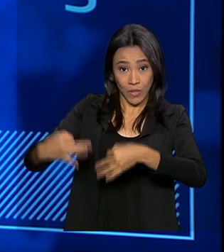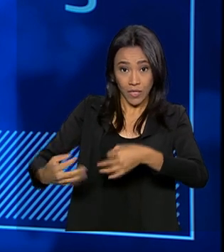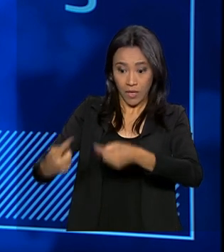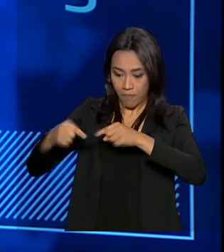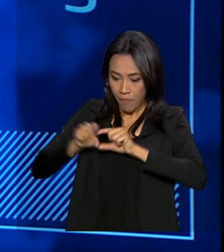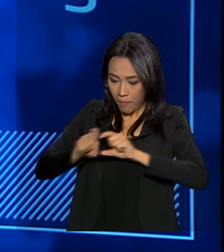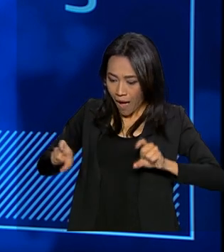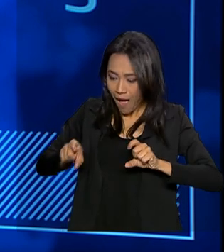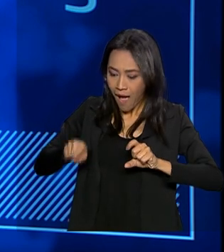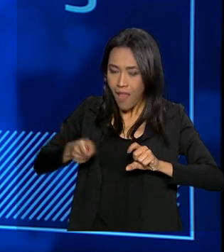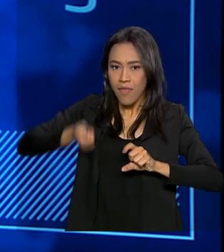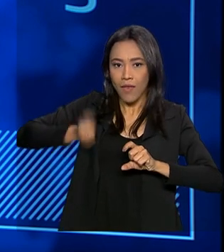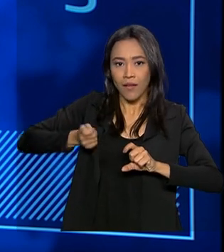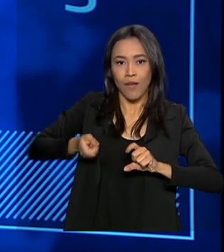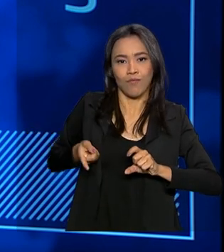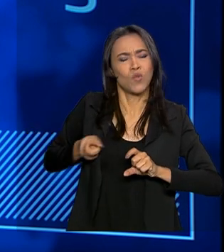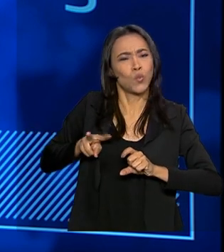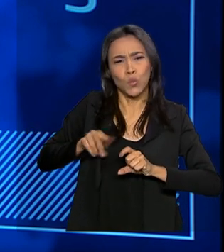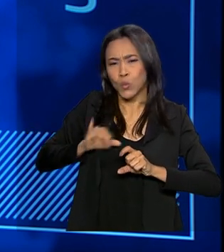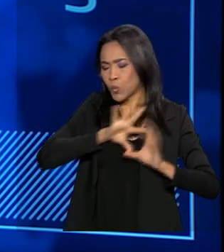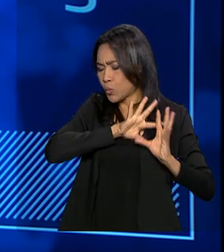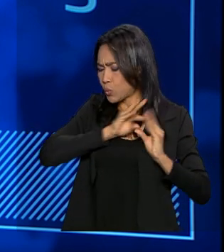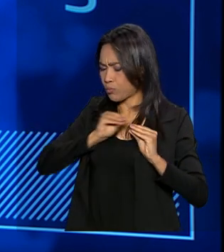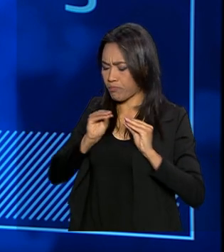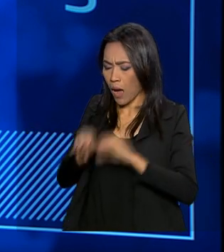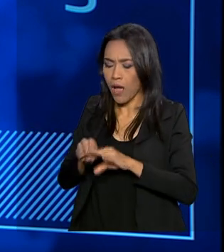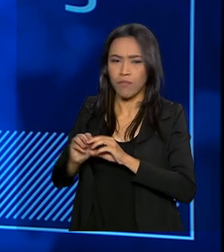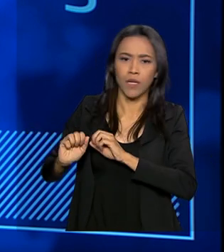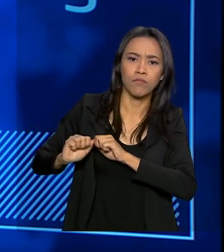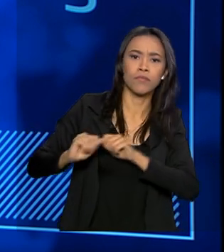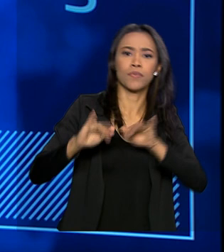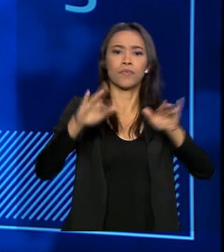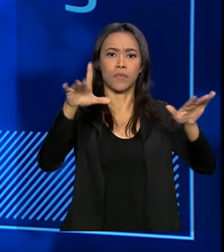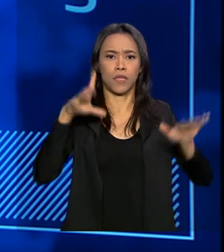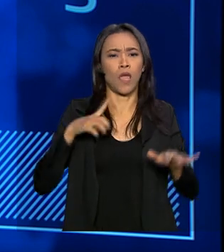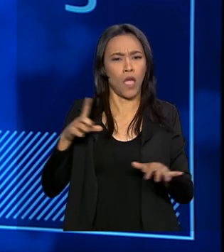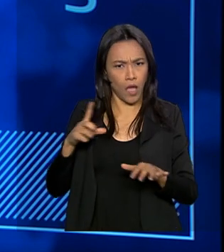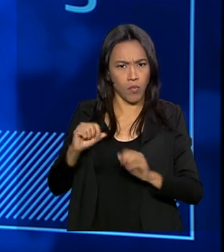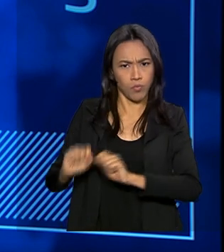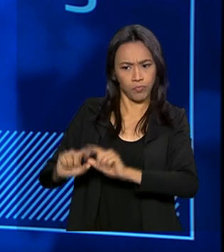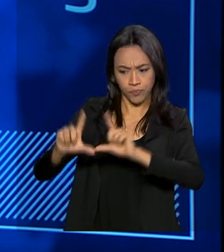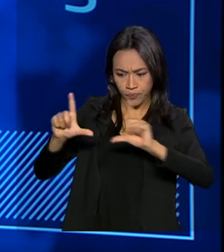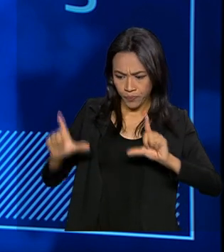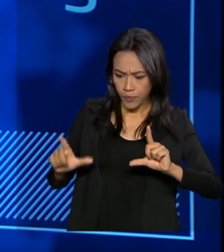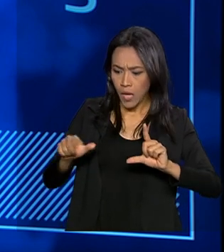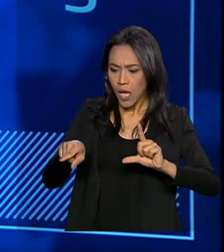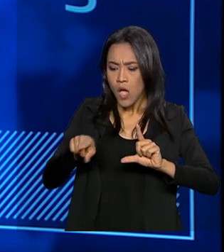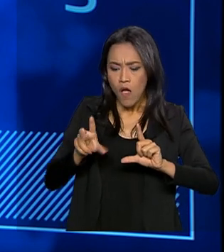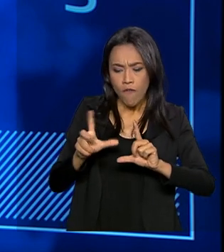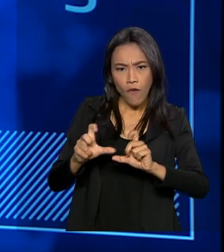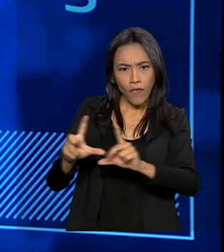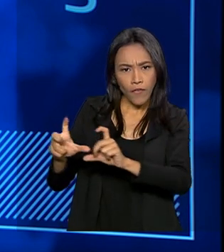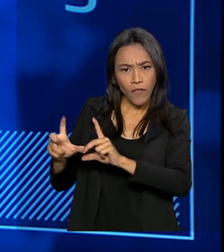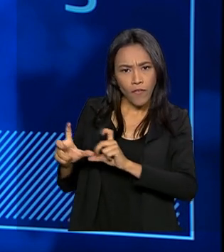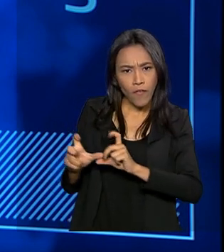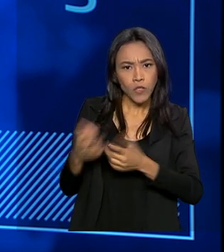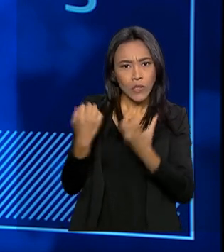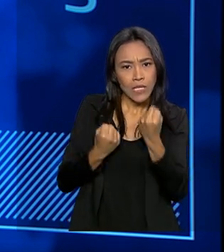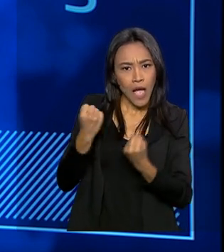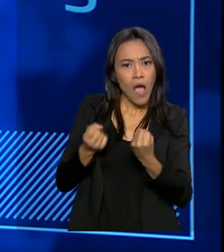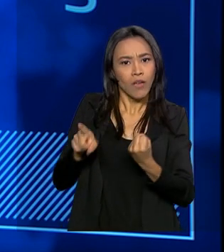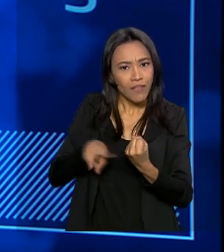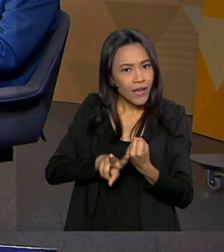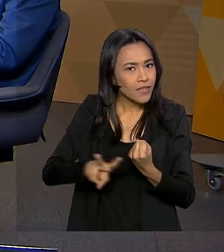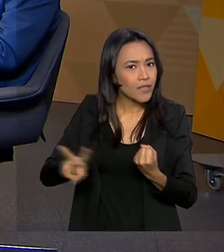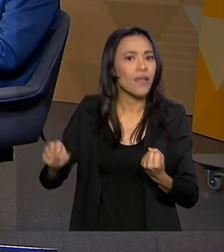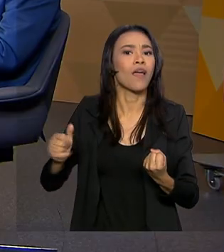Lá nós vamos divulgar todos os leilões, inclusive nós já temos um painel lá com todos os veículos relacionados que já estão aptos a serem